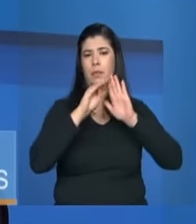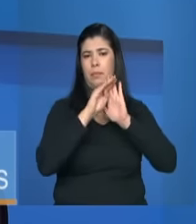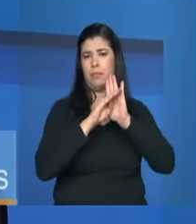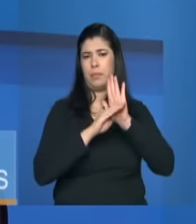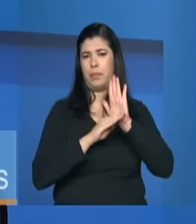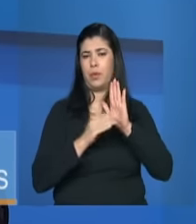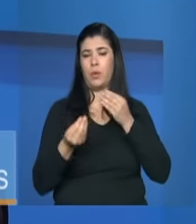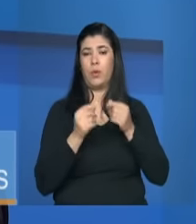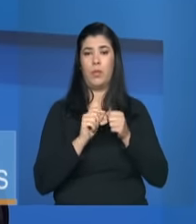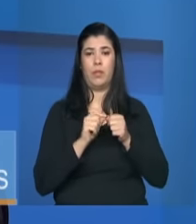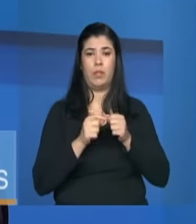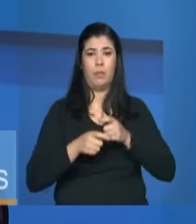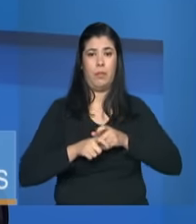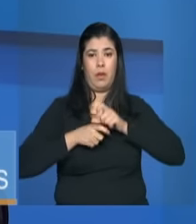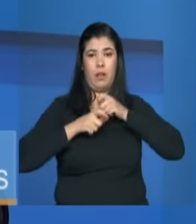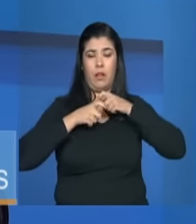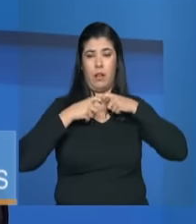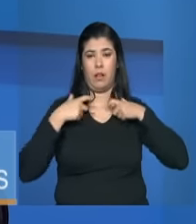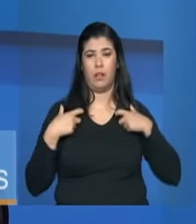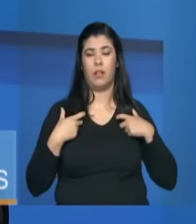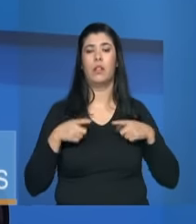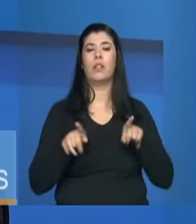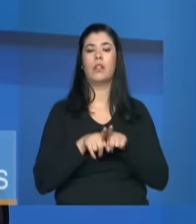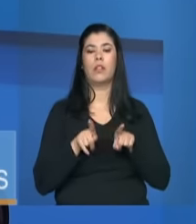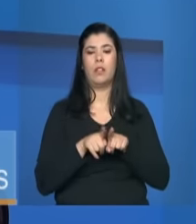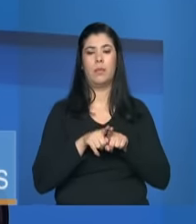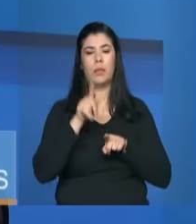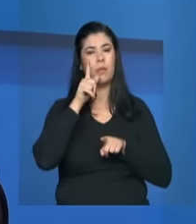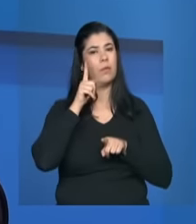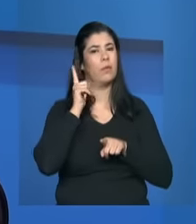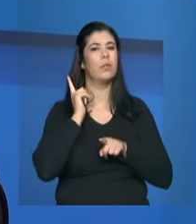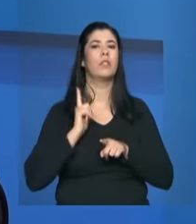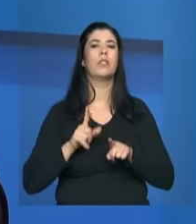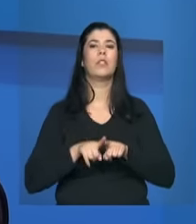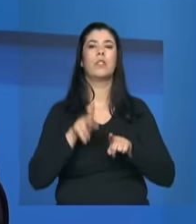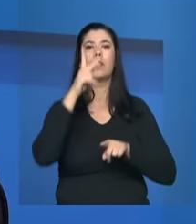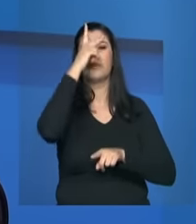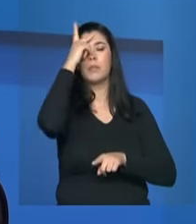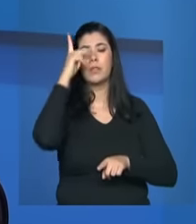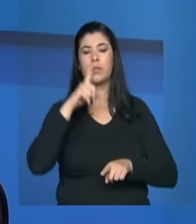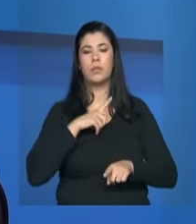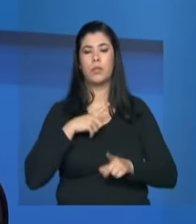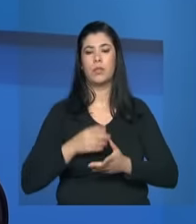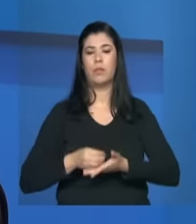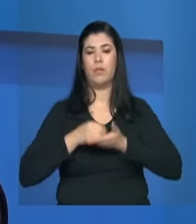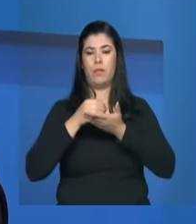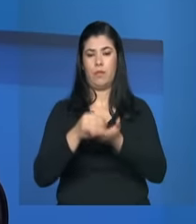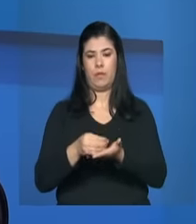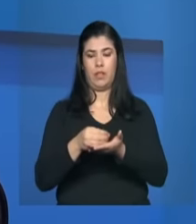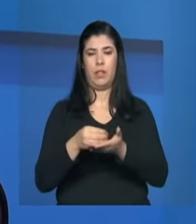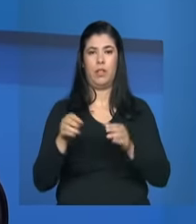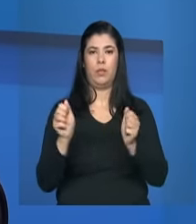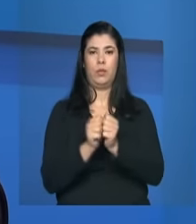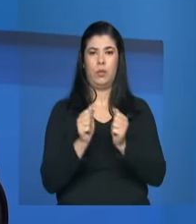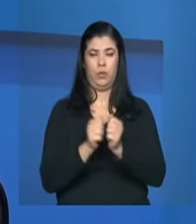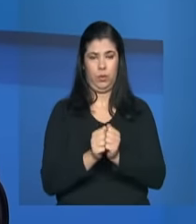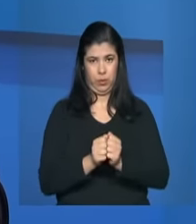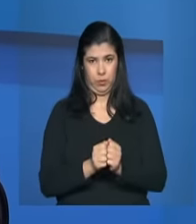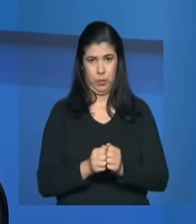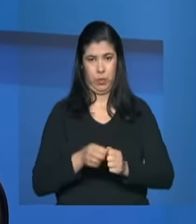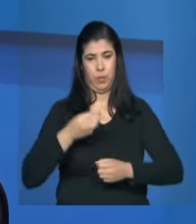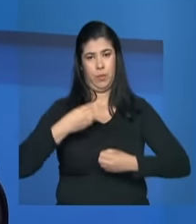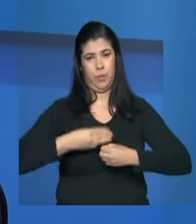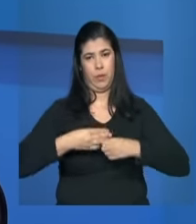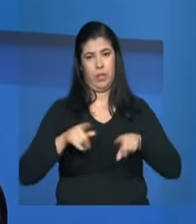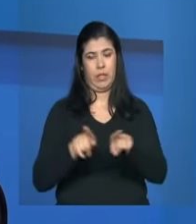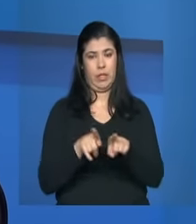de acolhimento para alcançar os migrantes então foram ofertadas aos municípios e estados dentro de uma